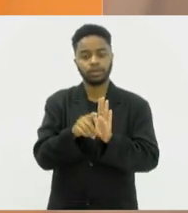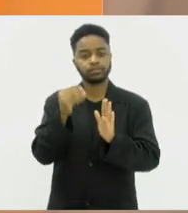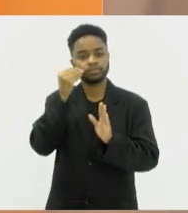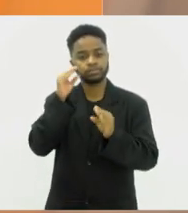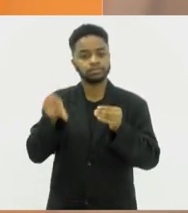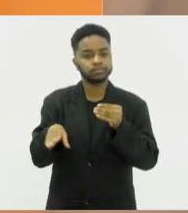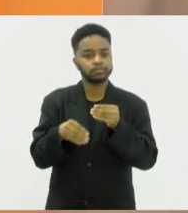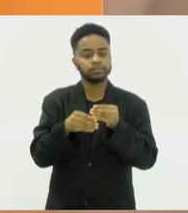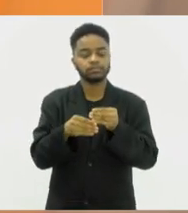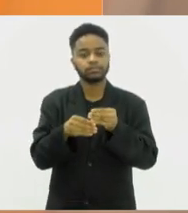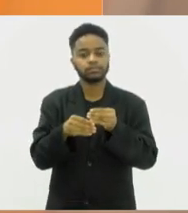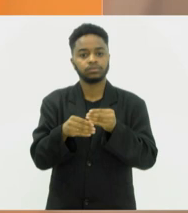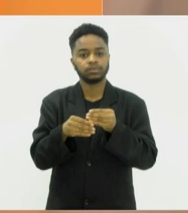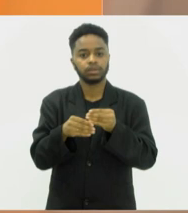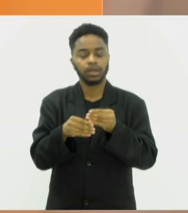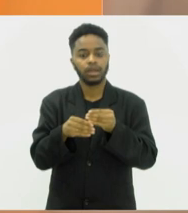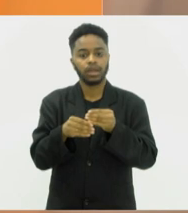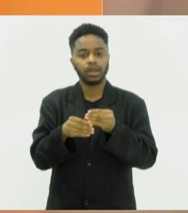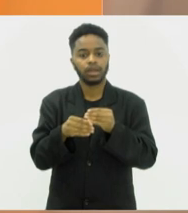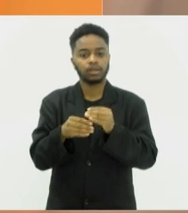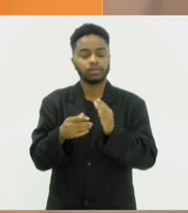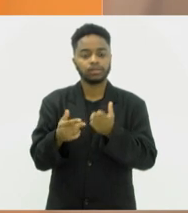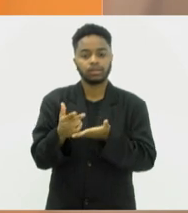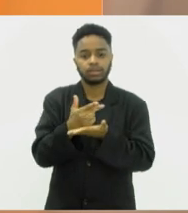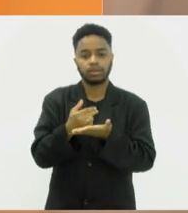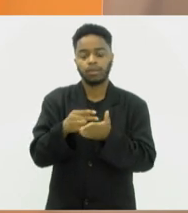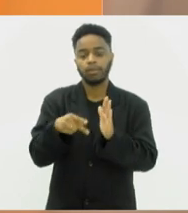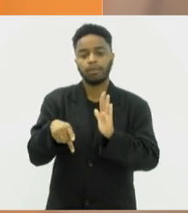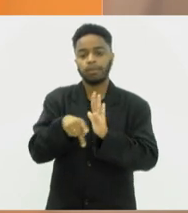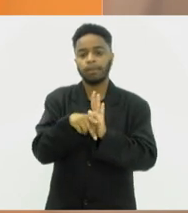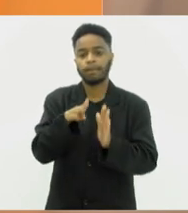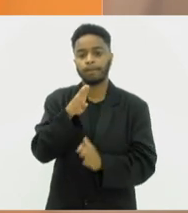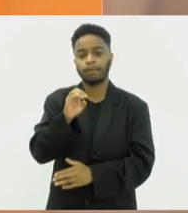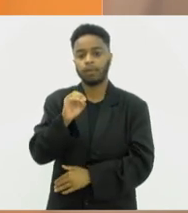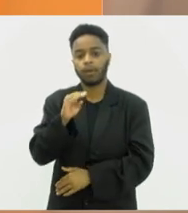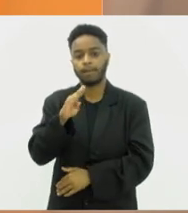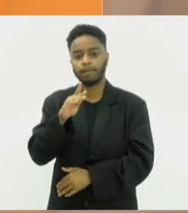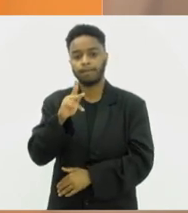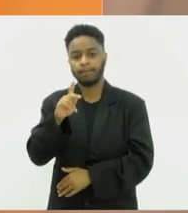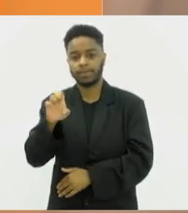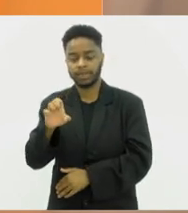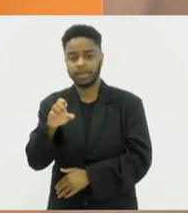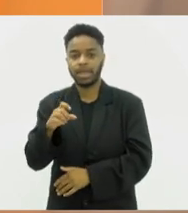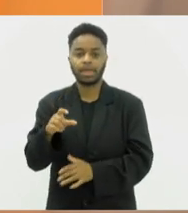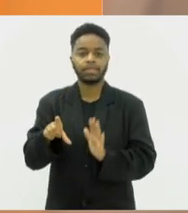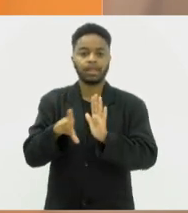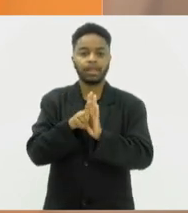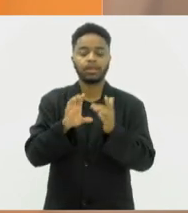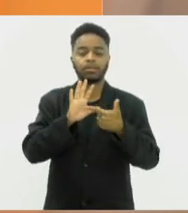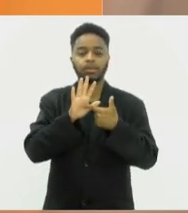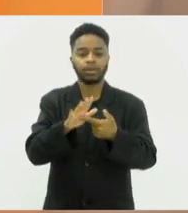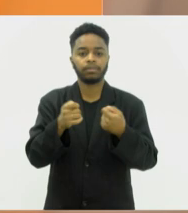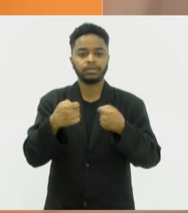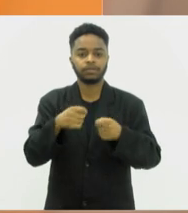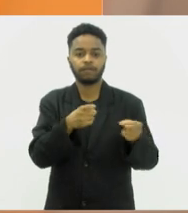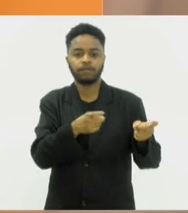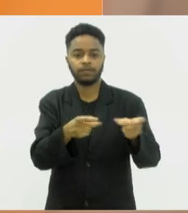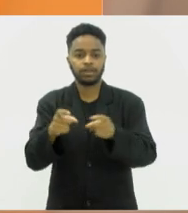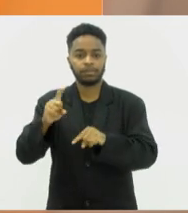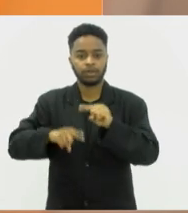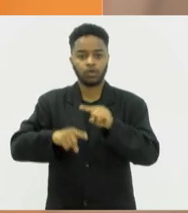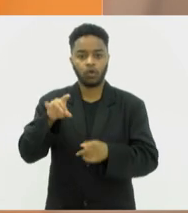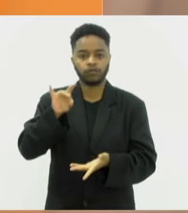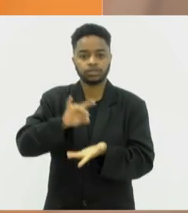incluir o símbolo do BOPE na lei que autoriza o Poder Executivo a comercializar produtos oficiais com a